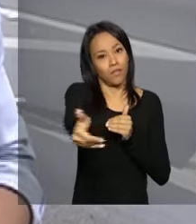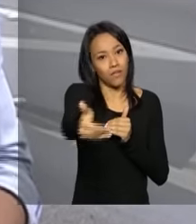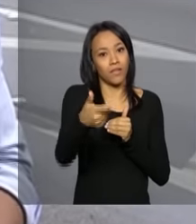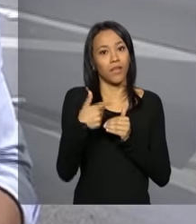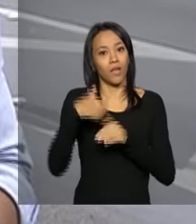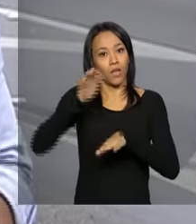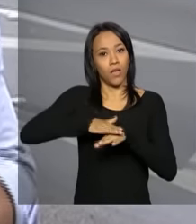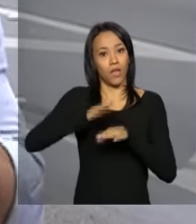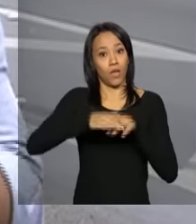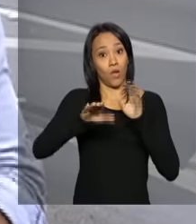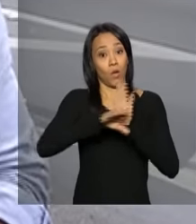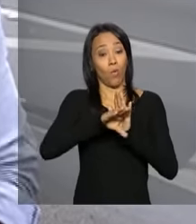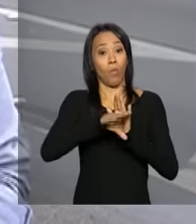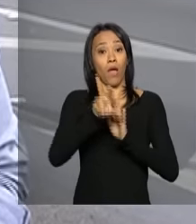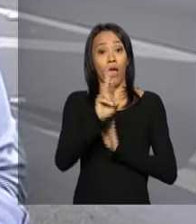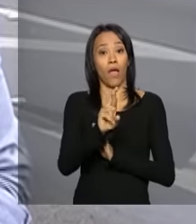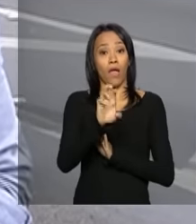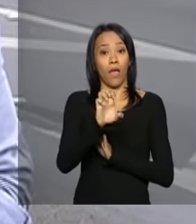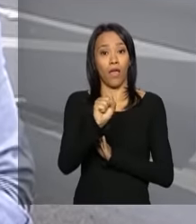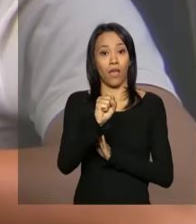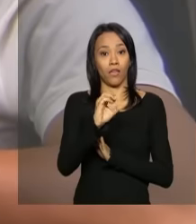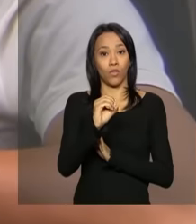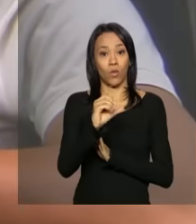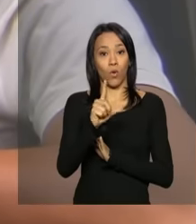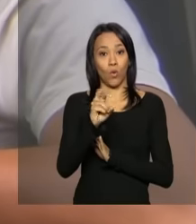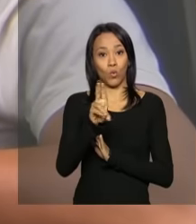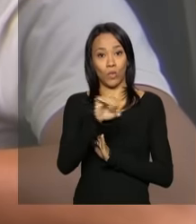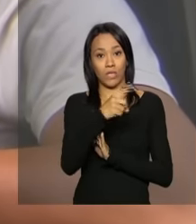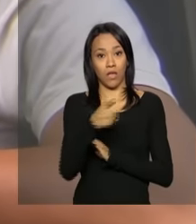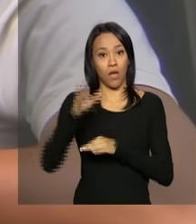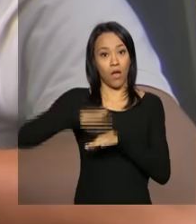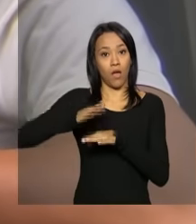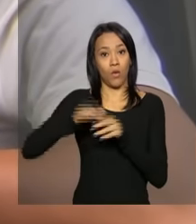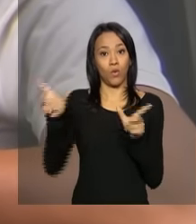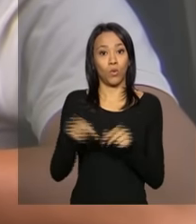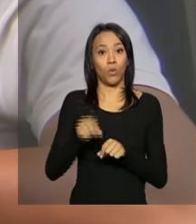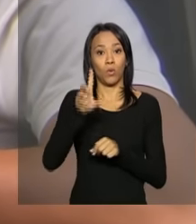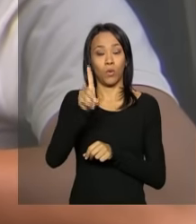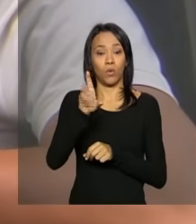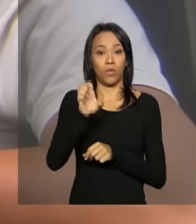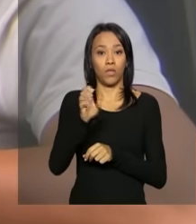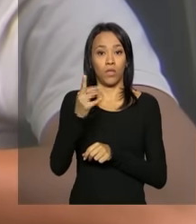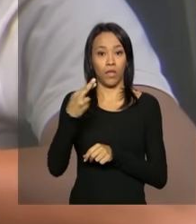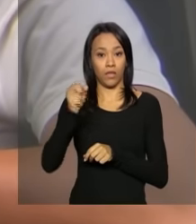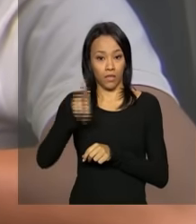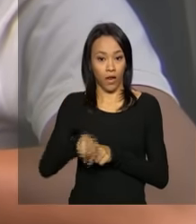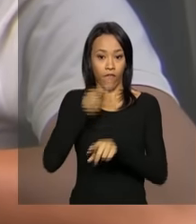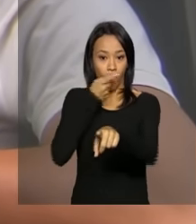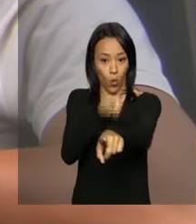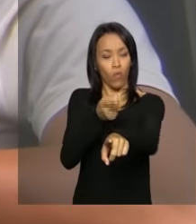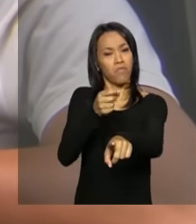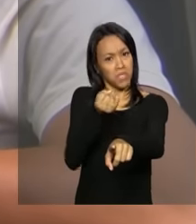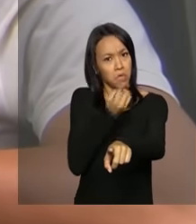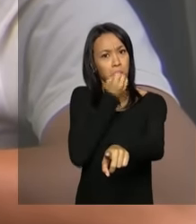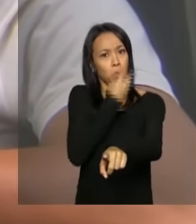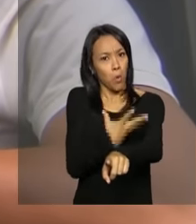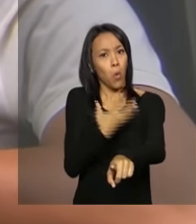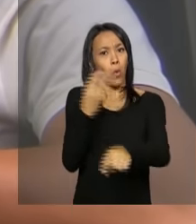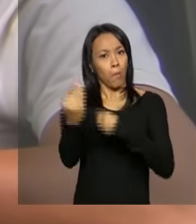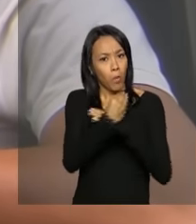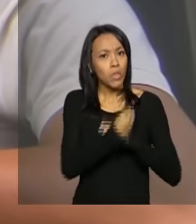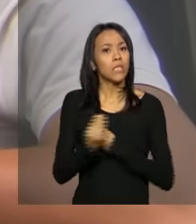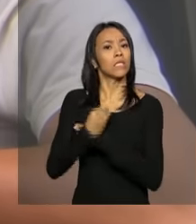de uma resolução do Conselho Nacional de Trânsito. Vai trazer muito mais segurança para os caminhoneiros. Tem muita gente que